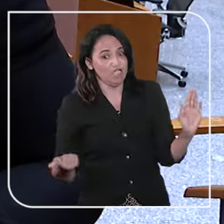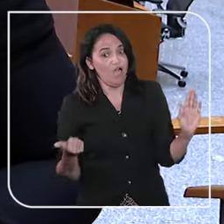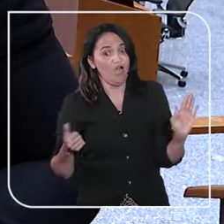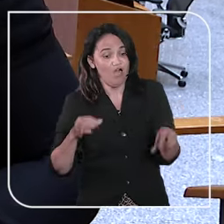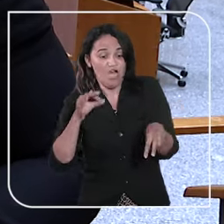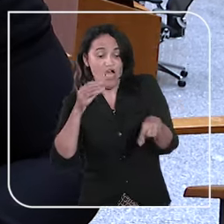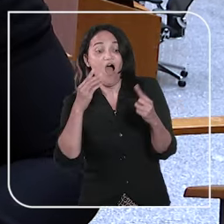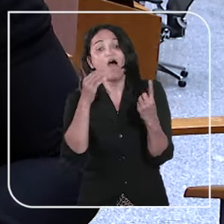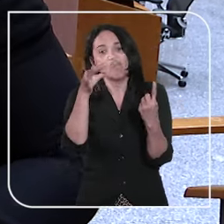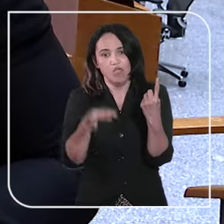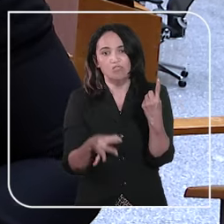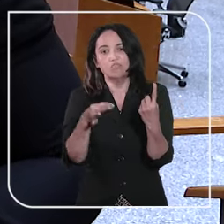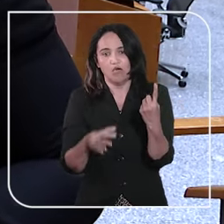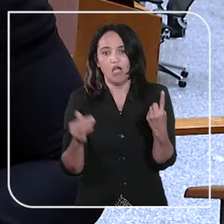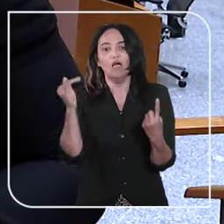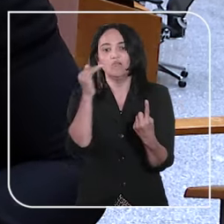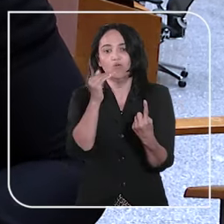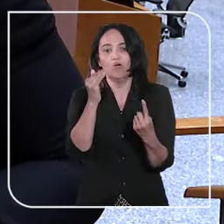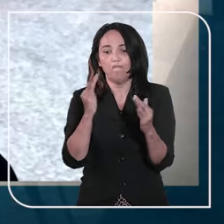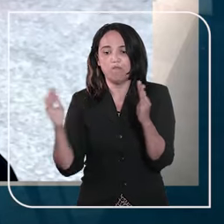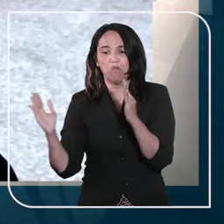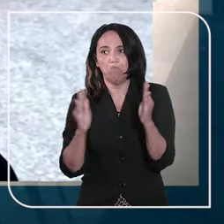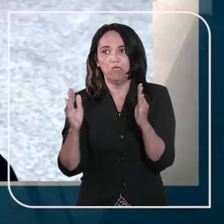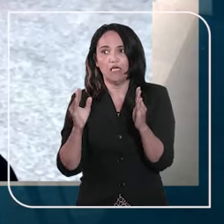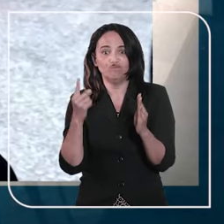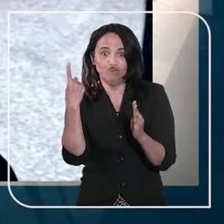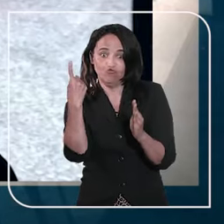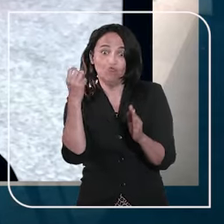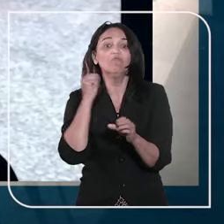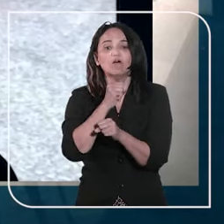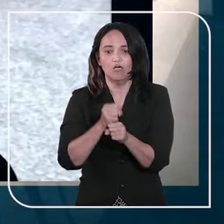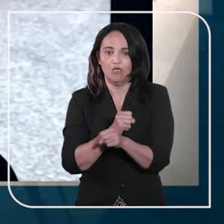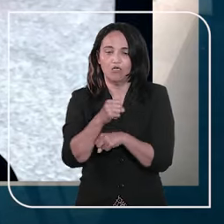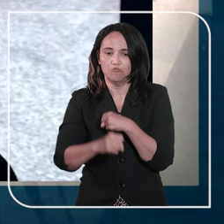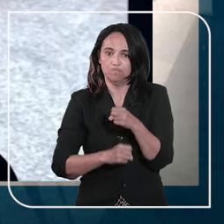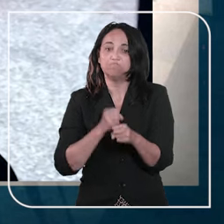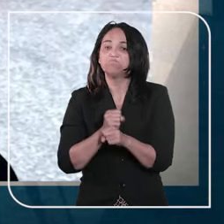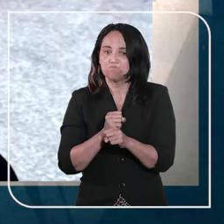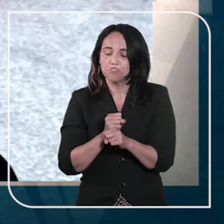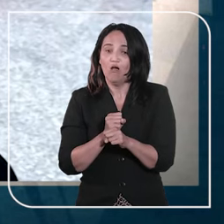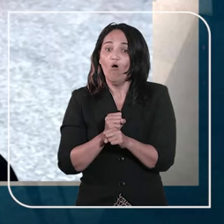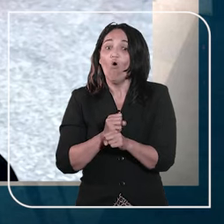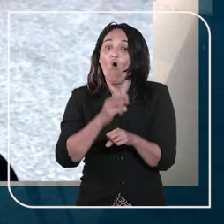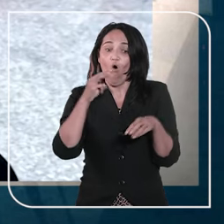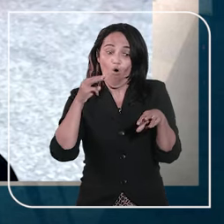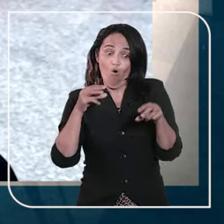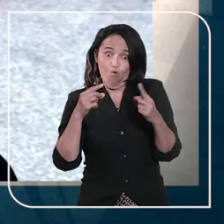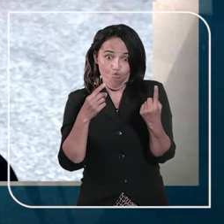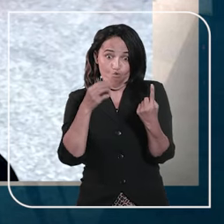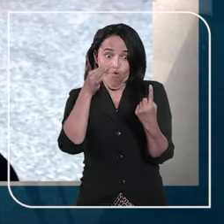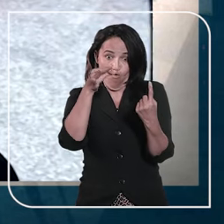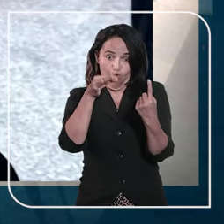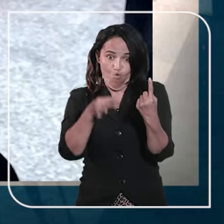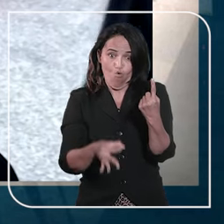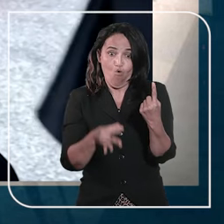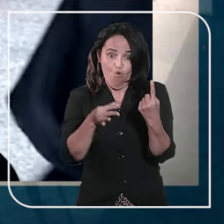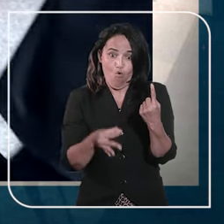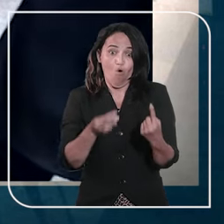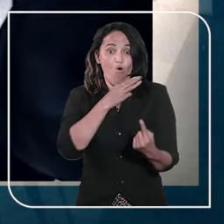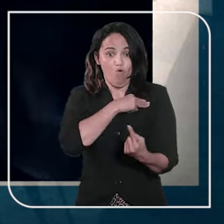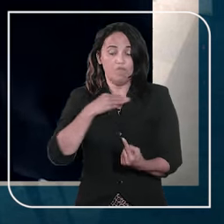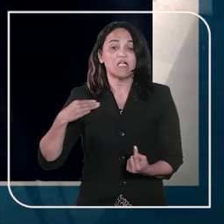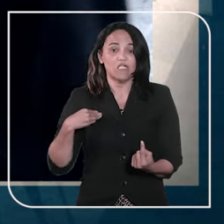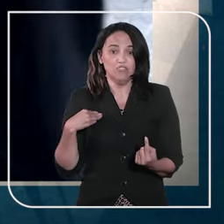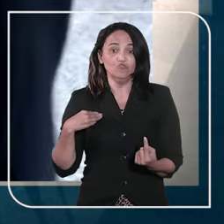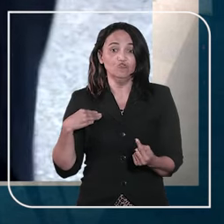TJ Baiano pelo prazo de um ano. O relator do caso, ministro Og Fernandes, apontou que os autos da denúncia